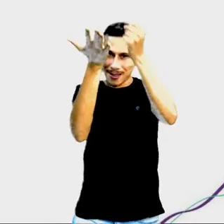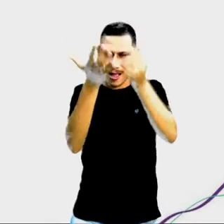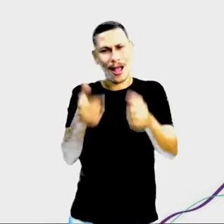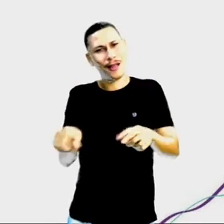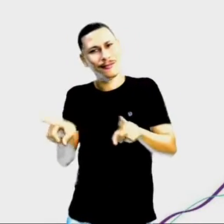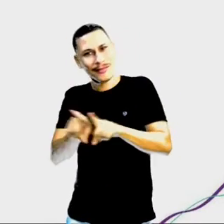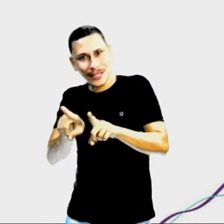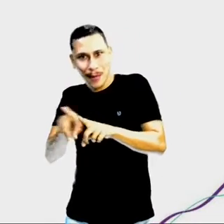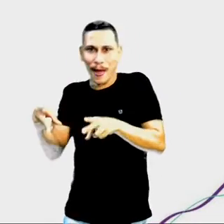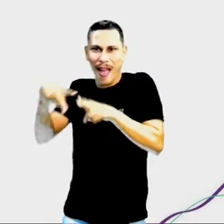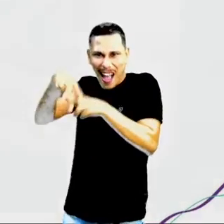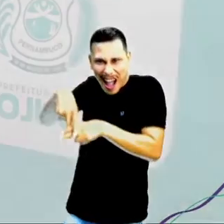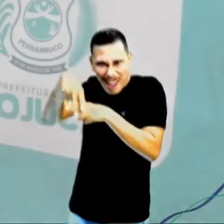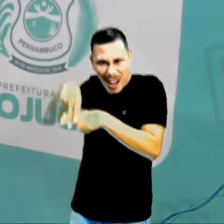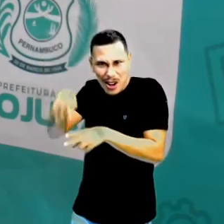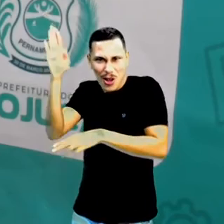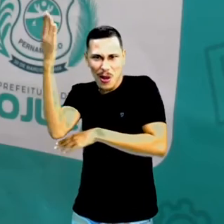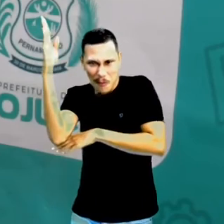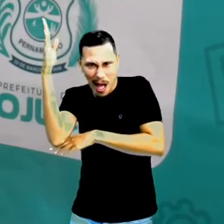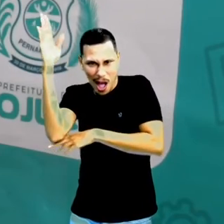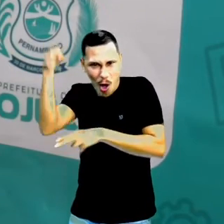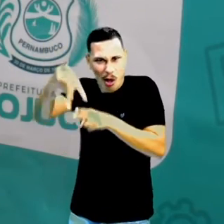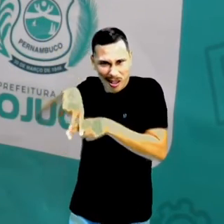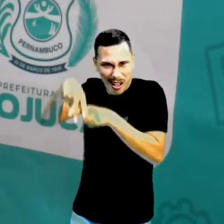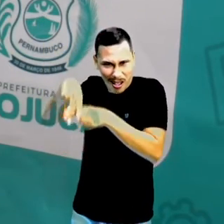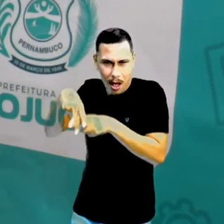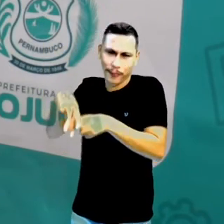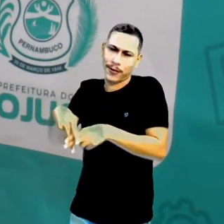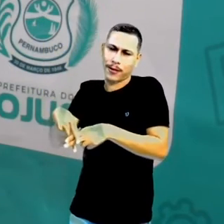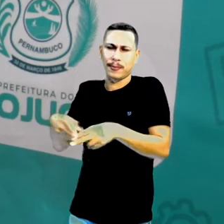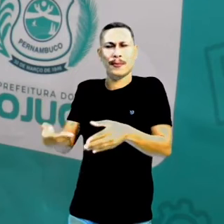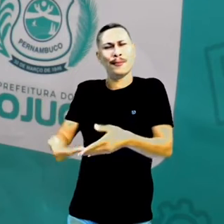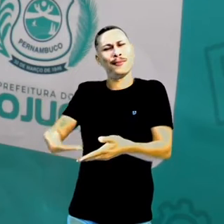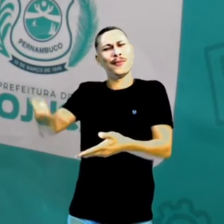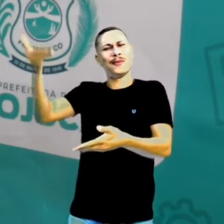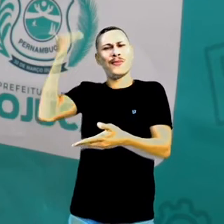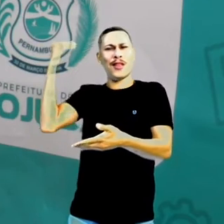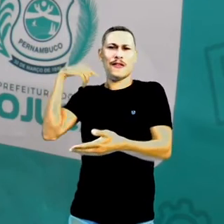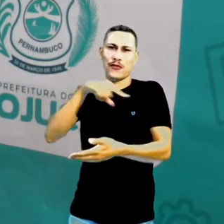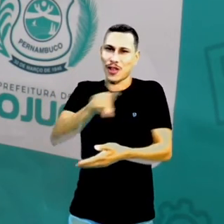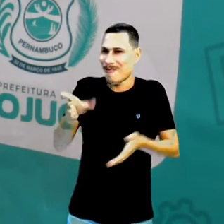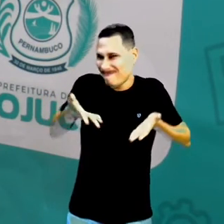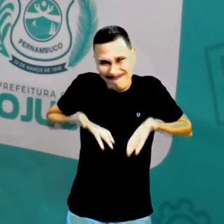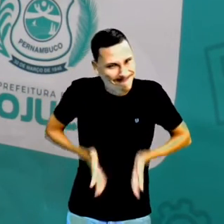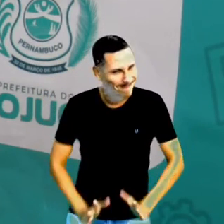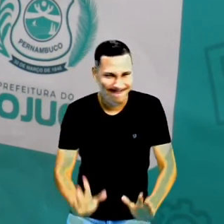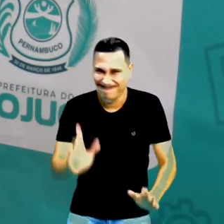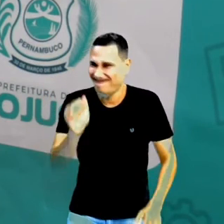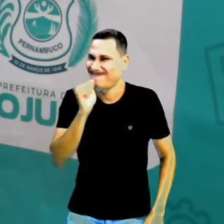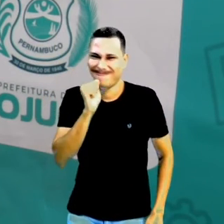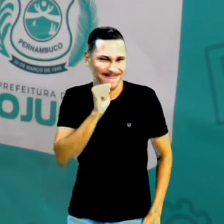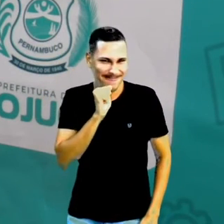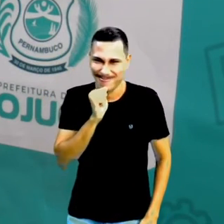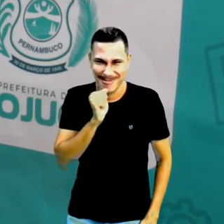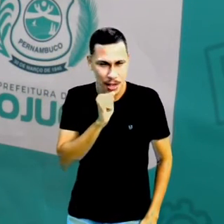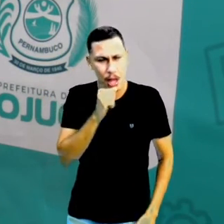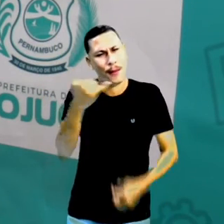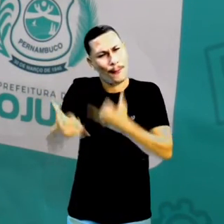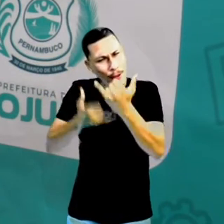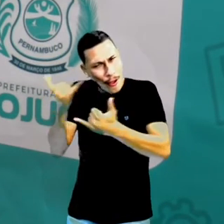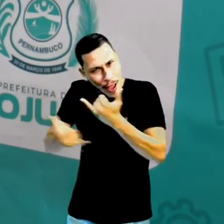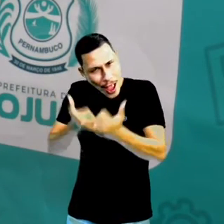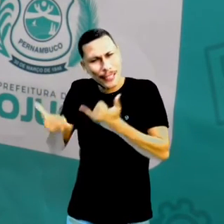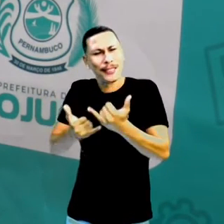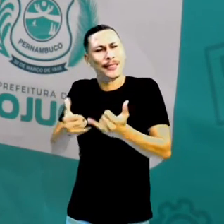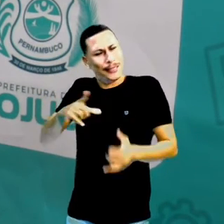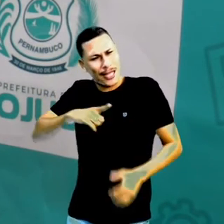de pau Antigamente, vocês não eram nem nascidos Essas brincadeiras já existiam Os pais